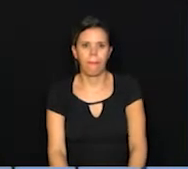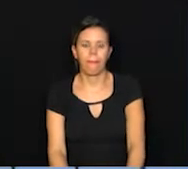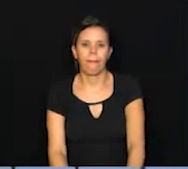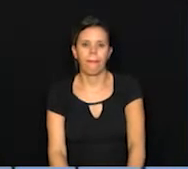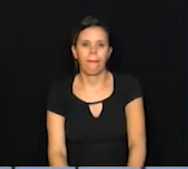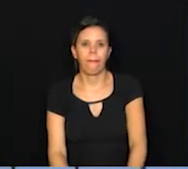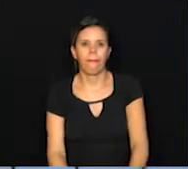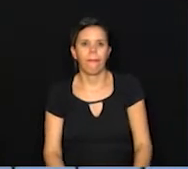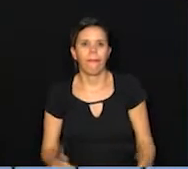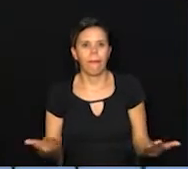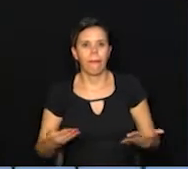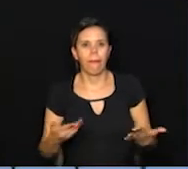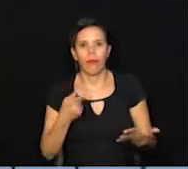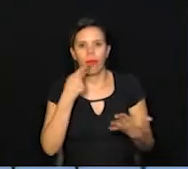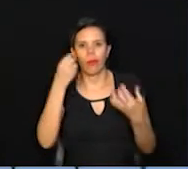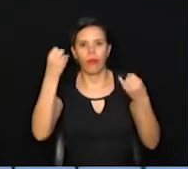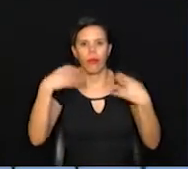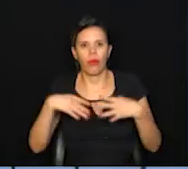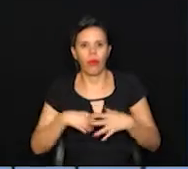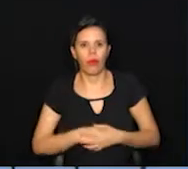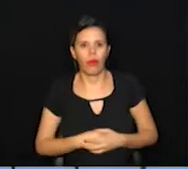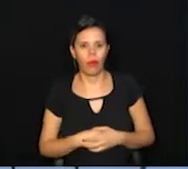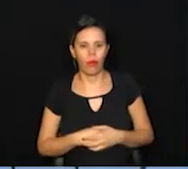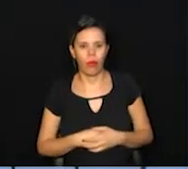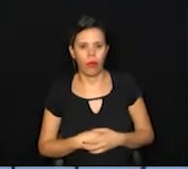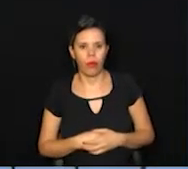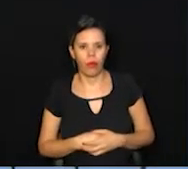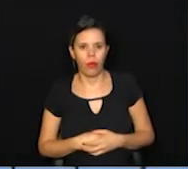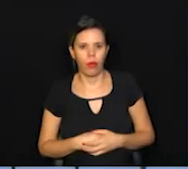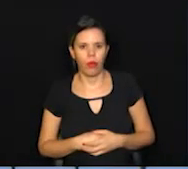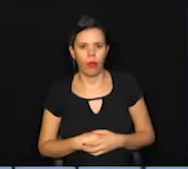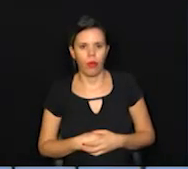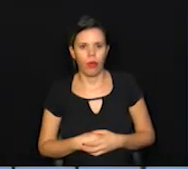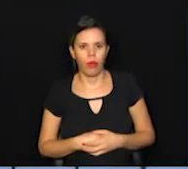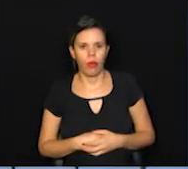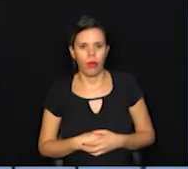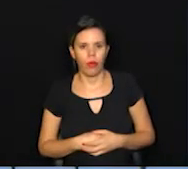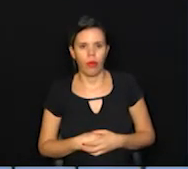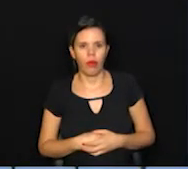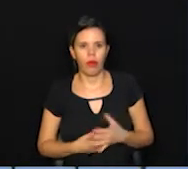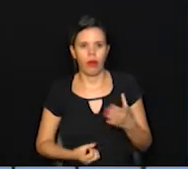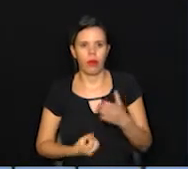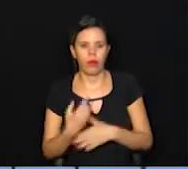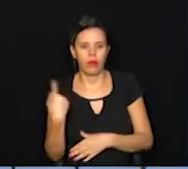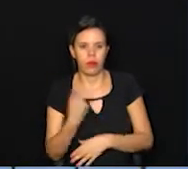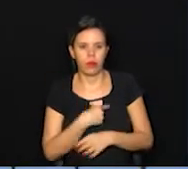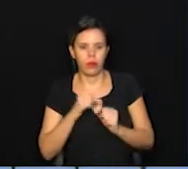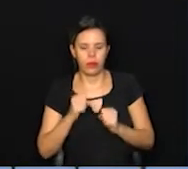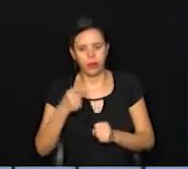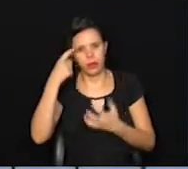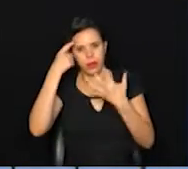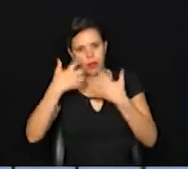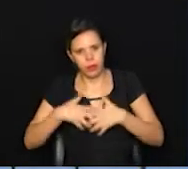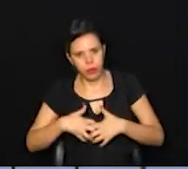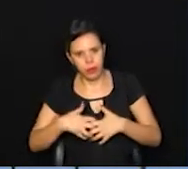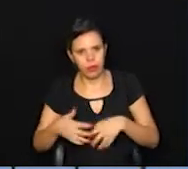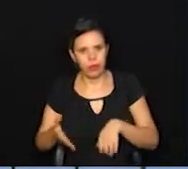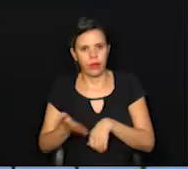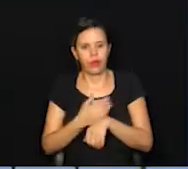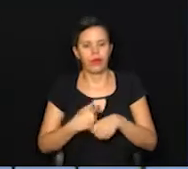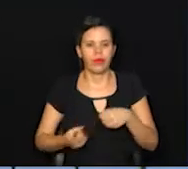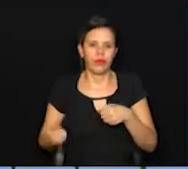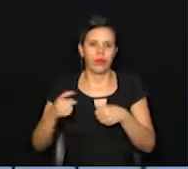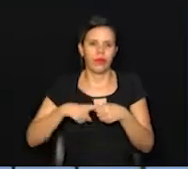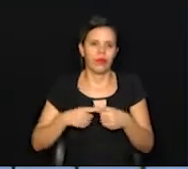E agora a gente vai falar, inclusive, que é um dos precursores para que a gente possa pensar nessa volta, as